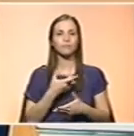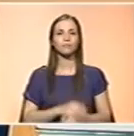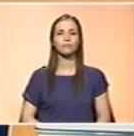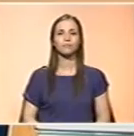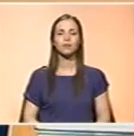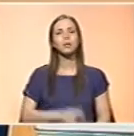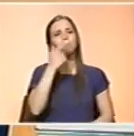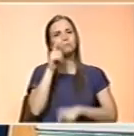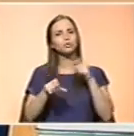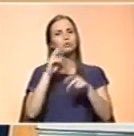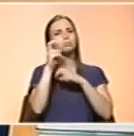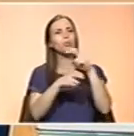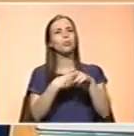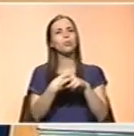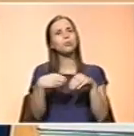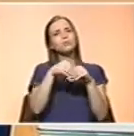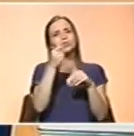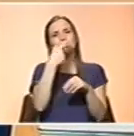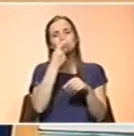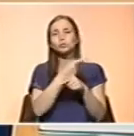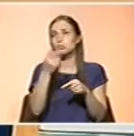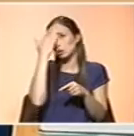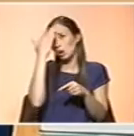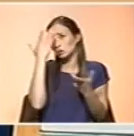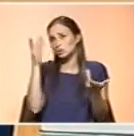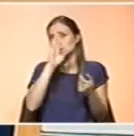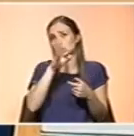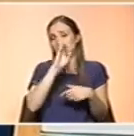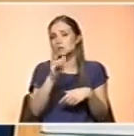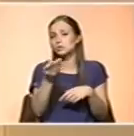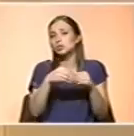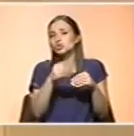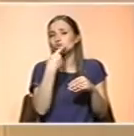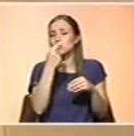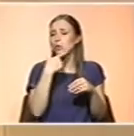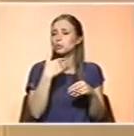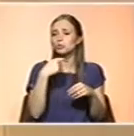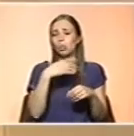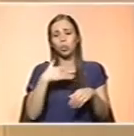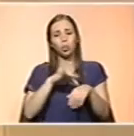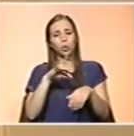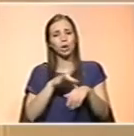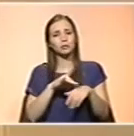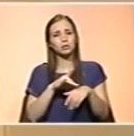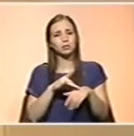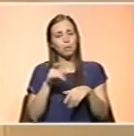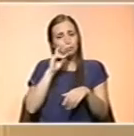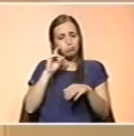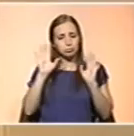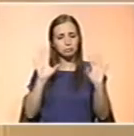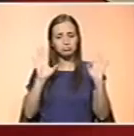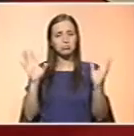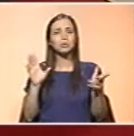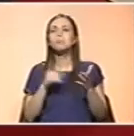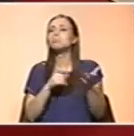de suplementos apenas porque acham que se tomarem suplementos se protegem das doenças e ficam mais saudáveis? Ou seja, não têm nenhuma necessidade, nenhuma carência